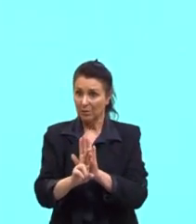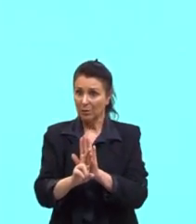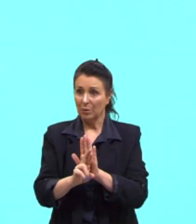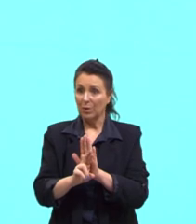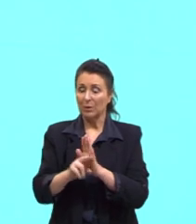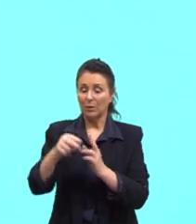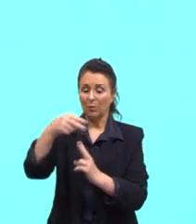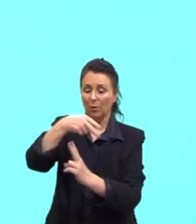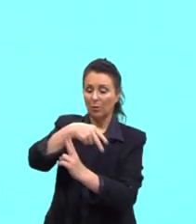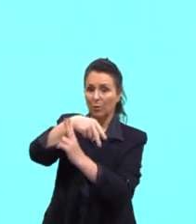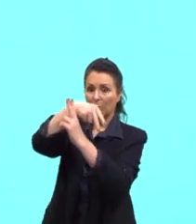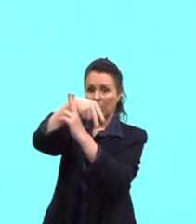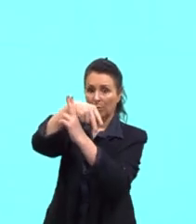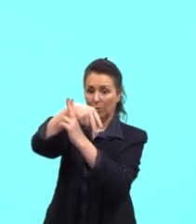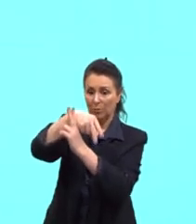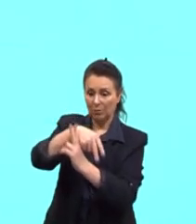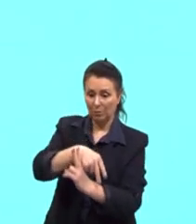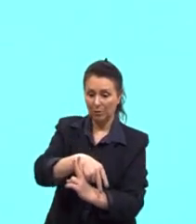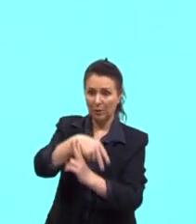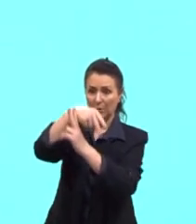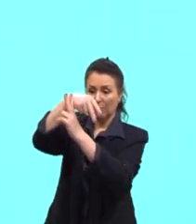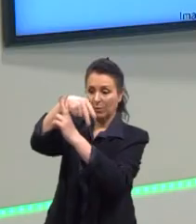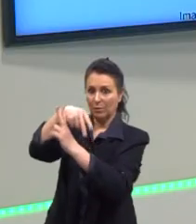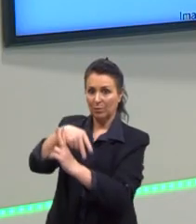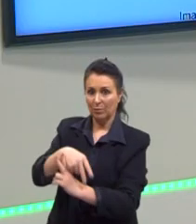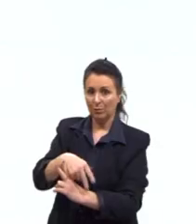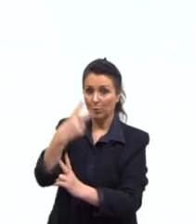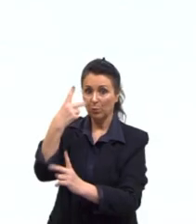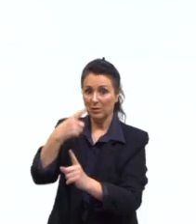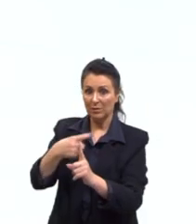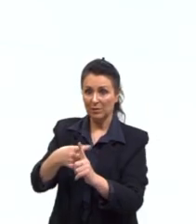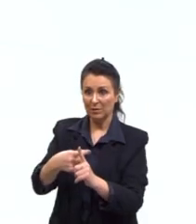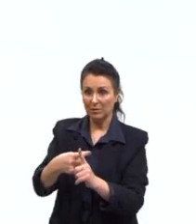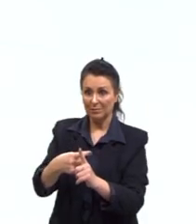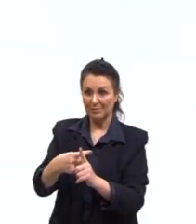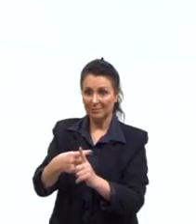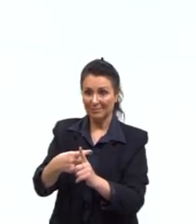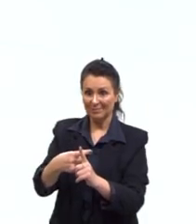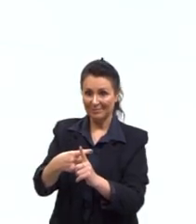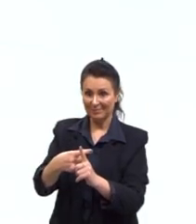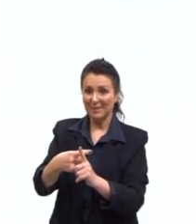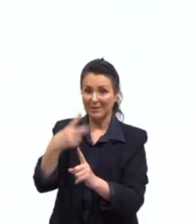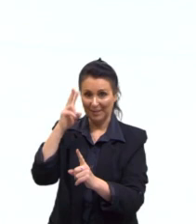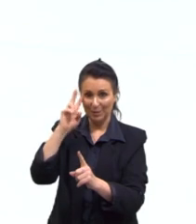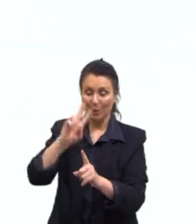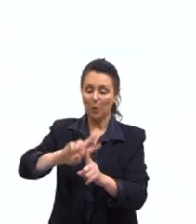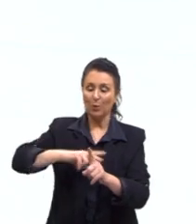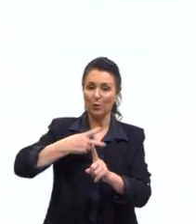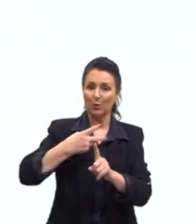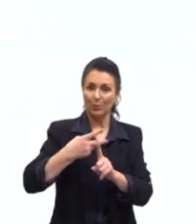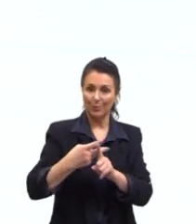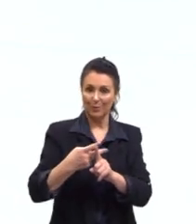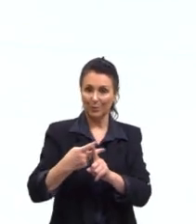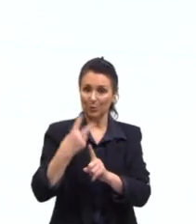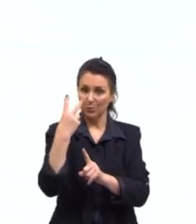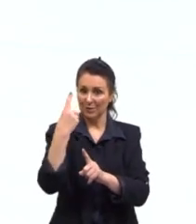foi duplicado. Ficou duas vezes essas cores. Então, é duplicação mesmo, como o nome já diz.